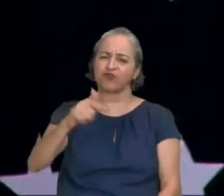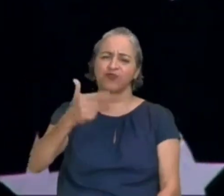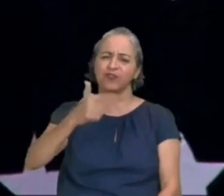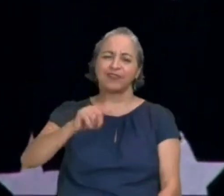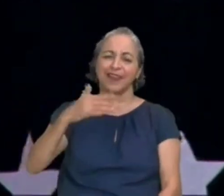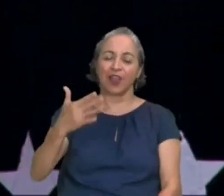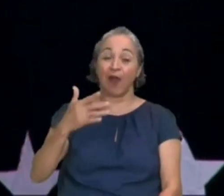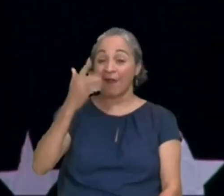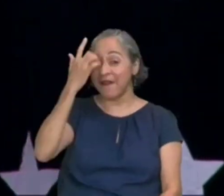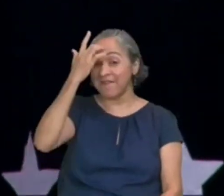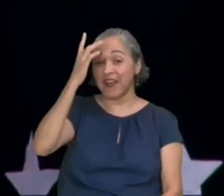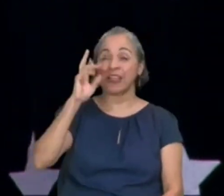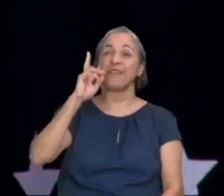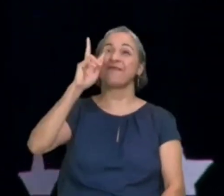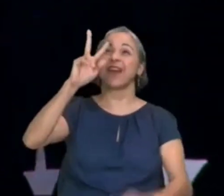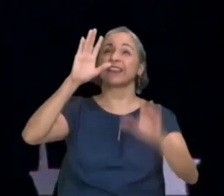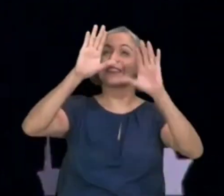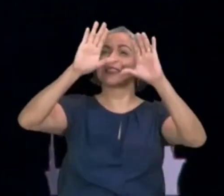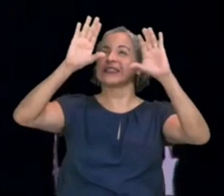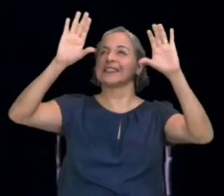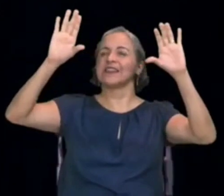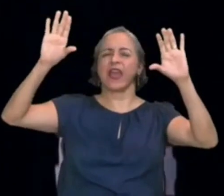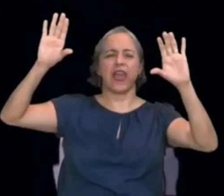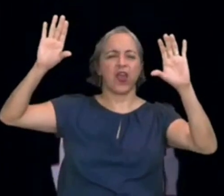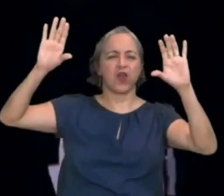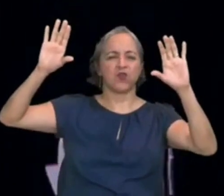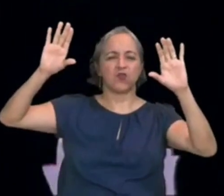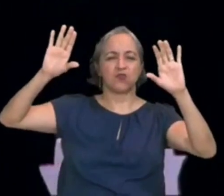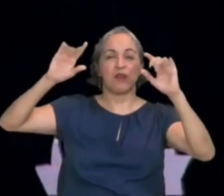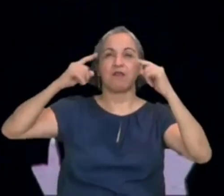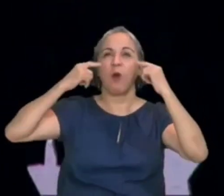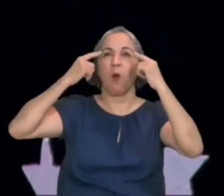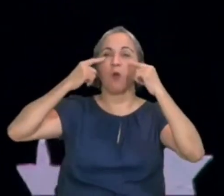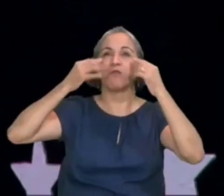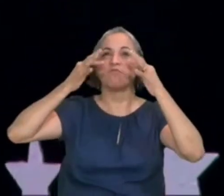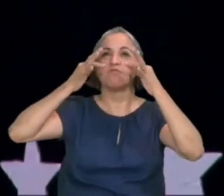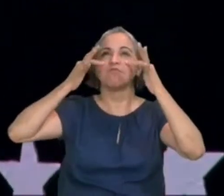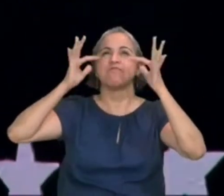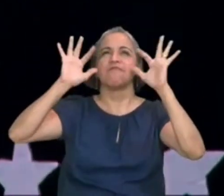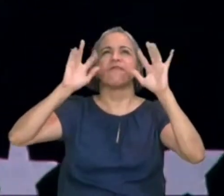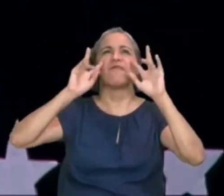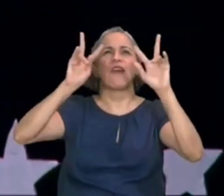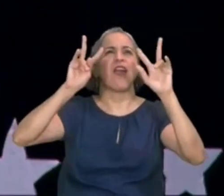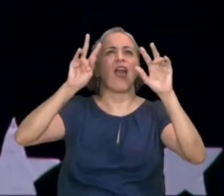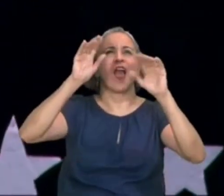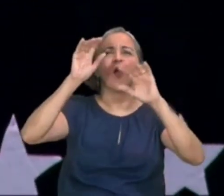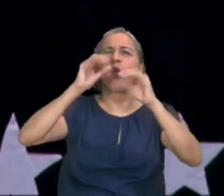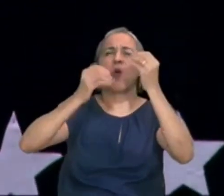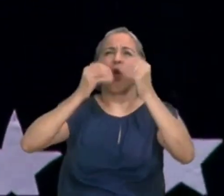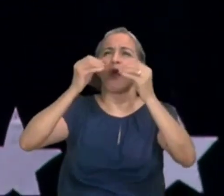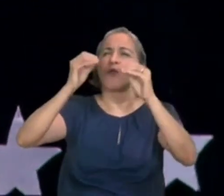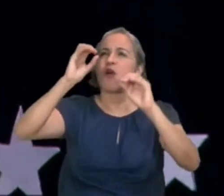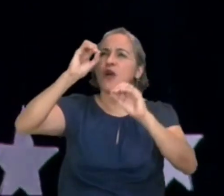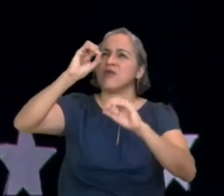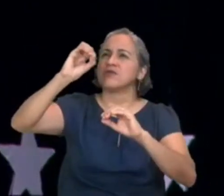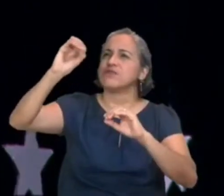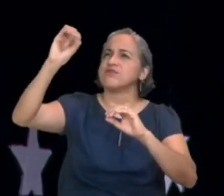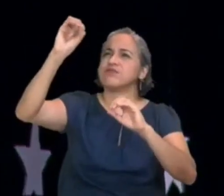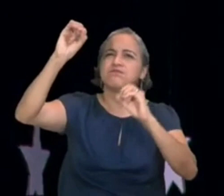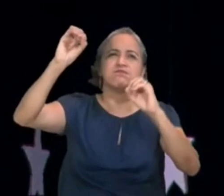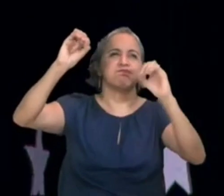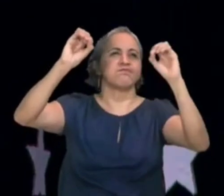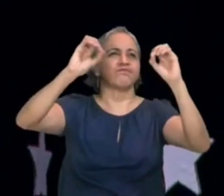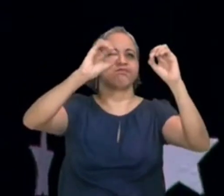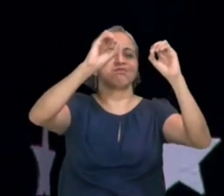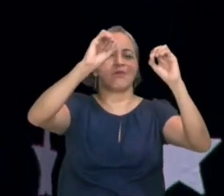conseguiam ver a olho nu os planetas, eles conseguiam ver a olho nu as